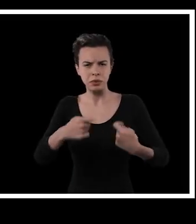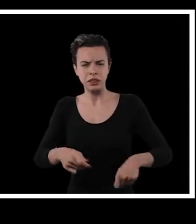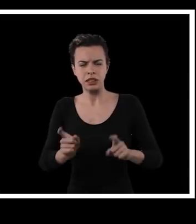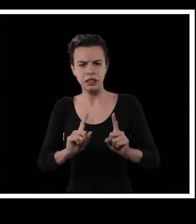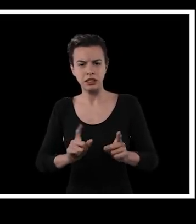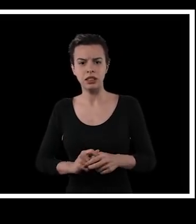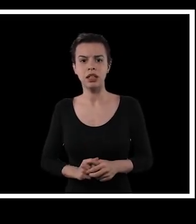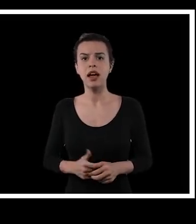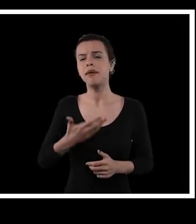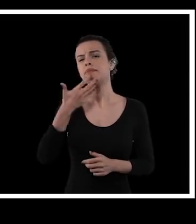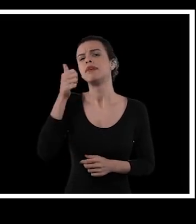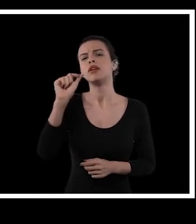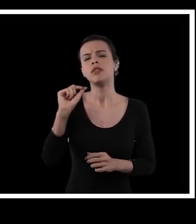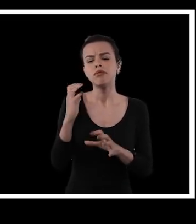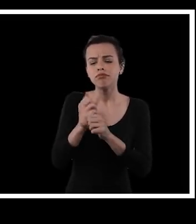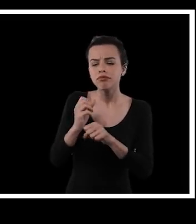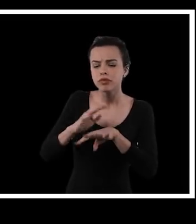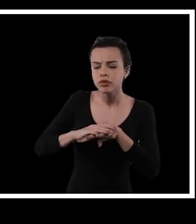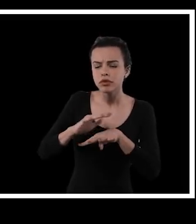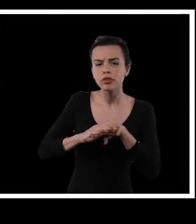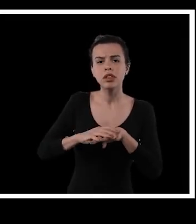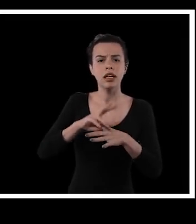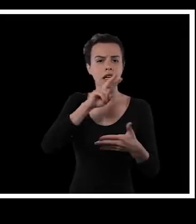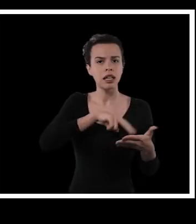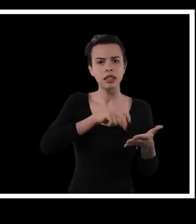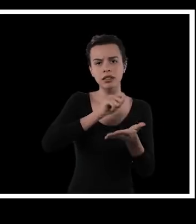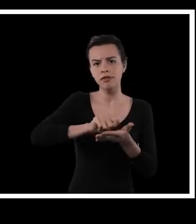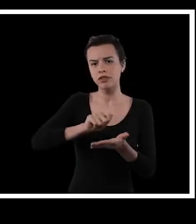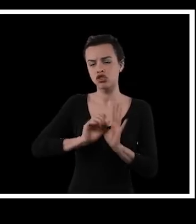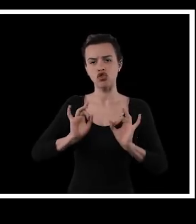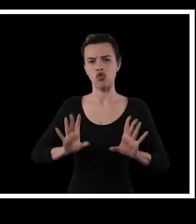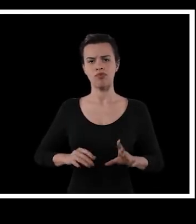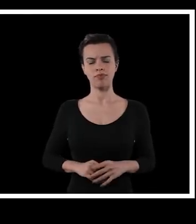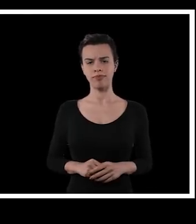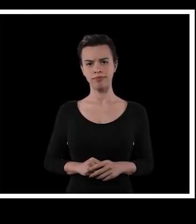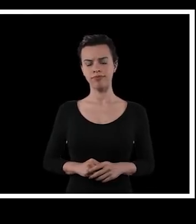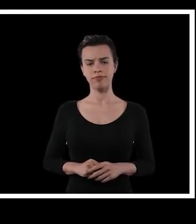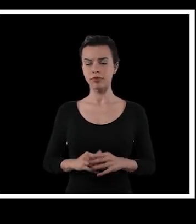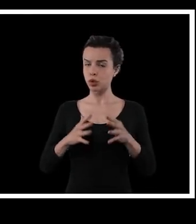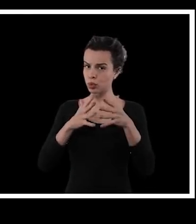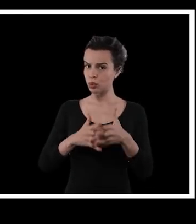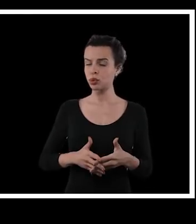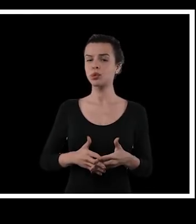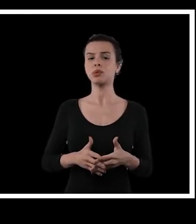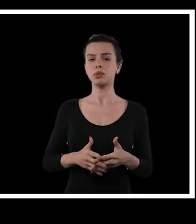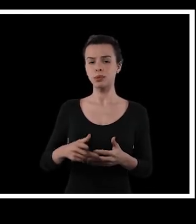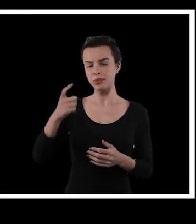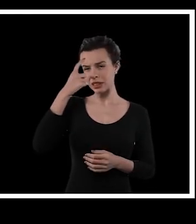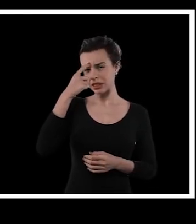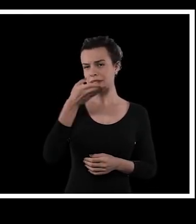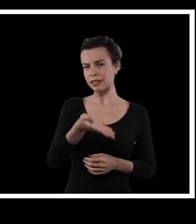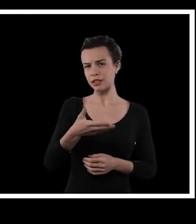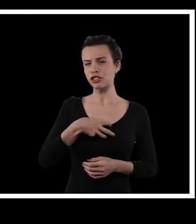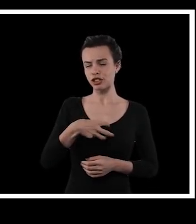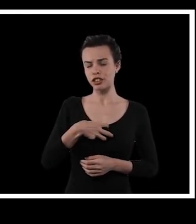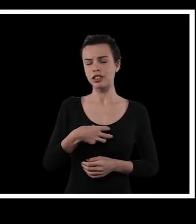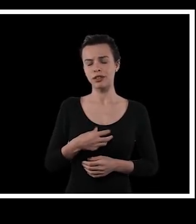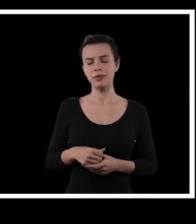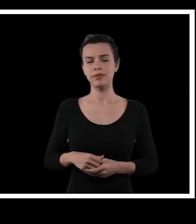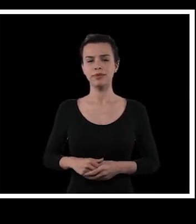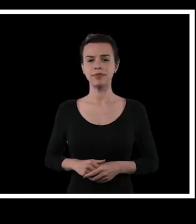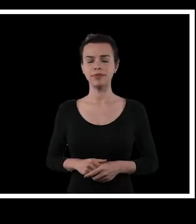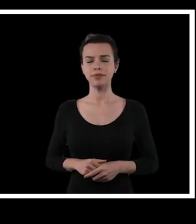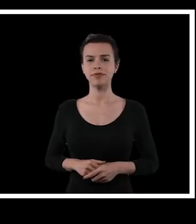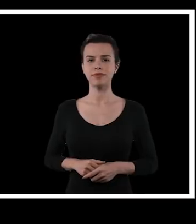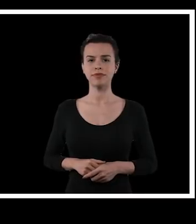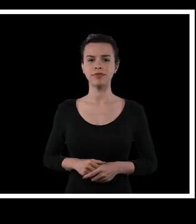literatura. Você precisa saber no máximo contar, ler e escrever. Então é muito complicado pensar nisso, pensar em